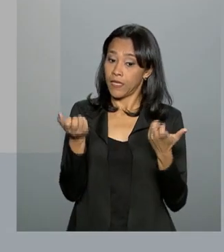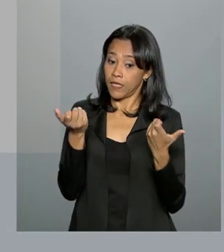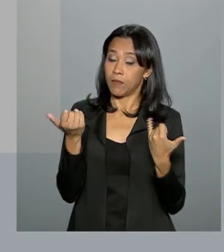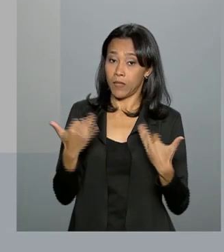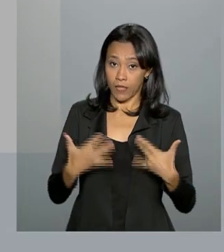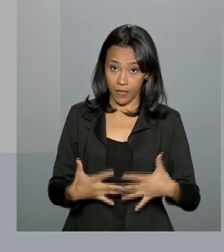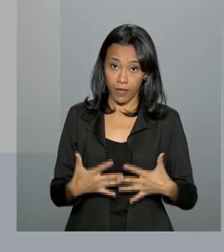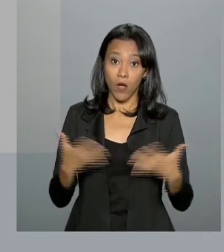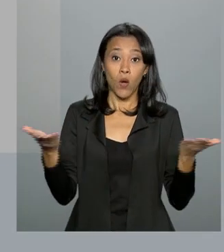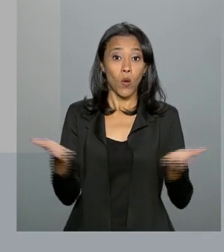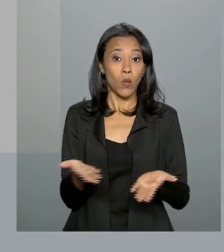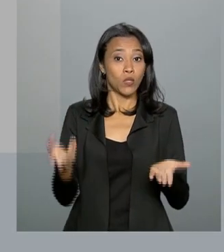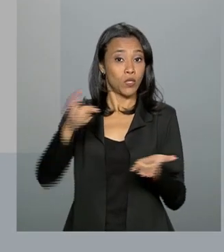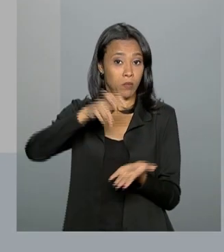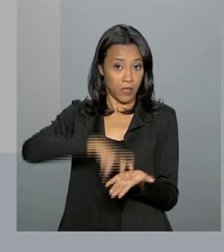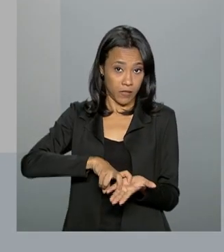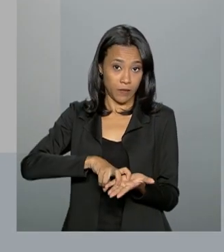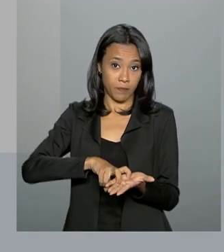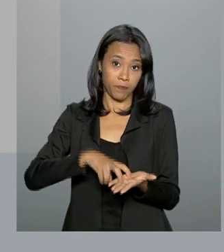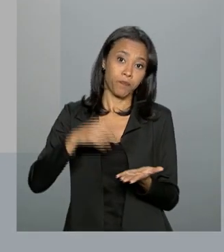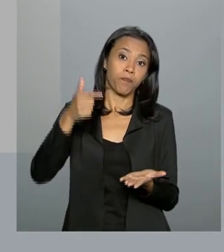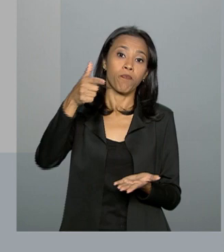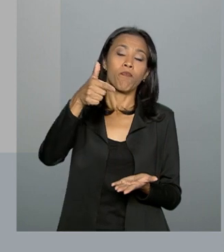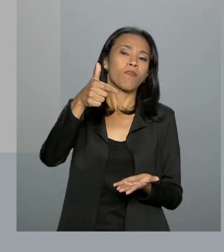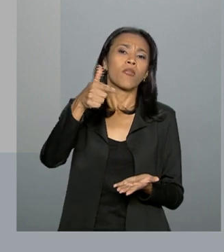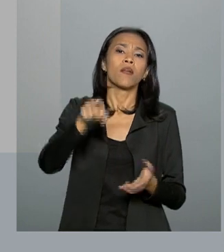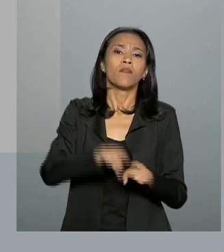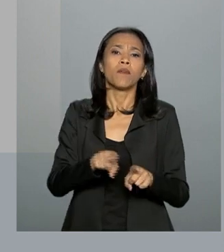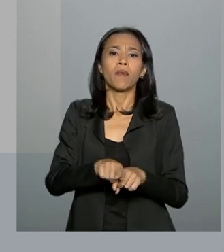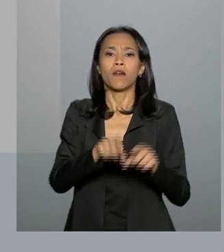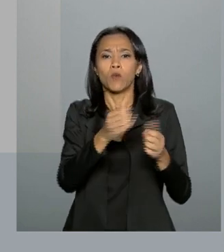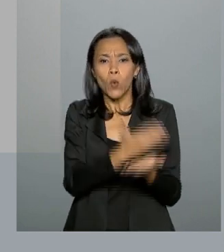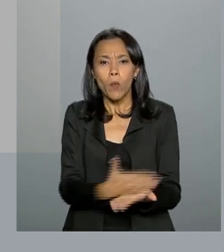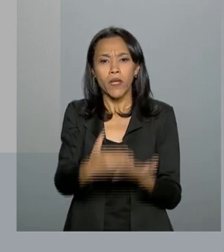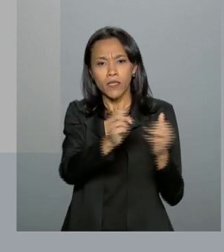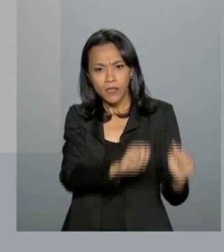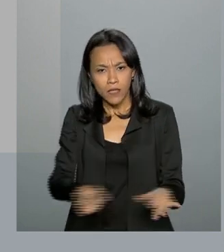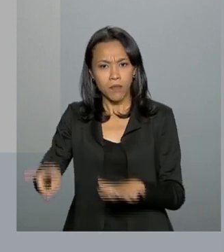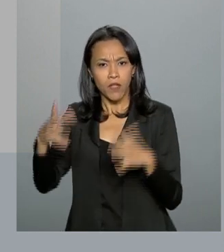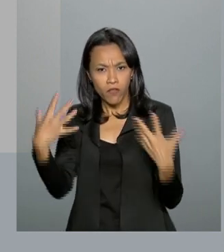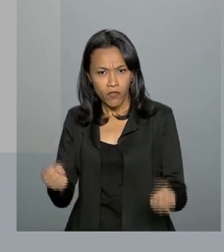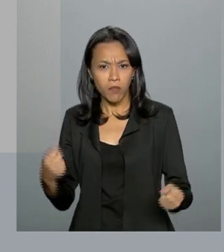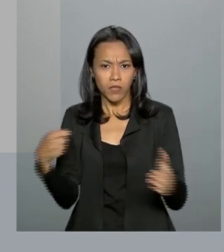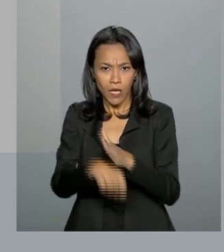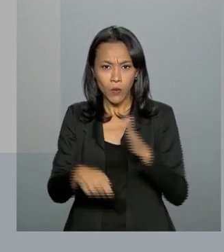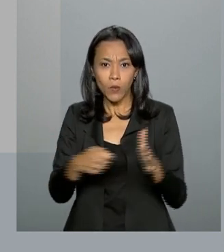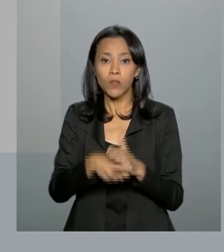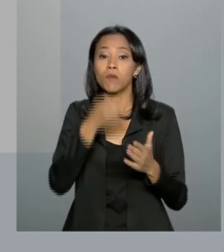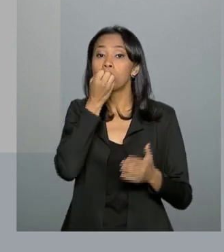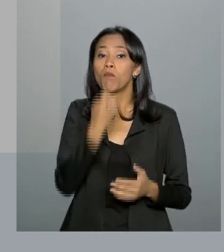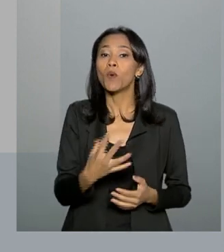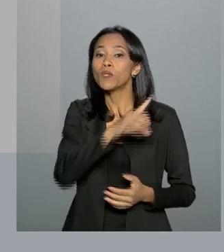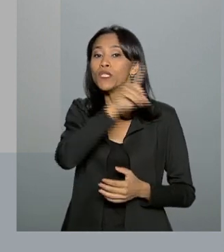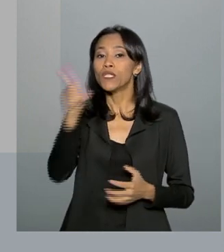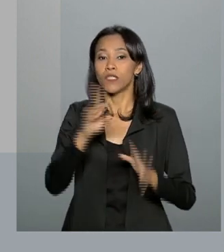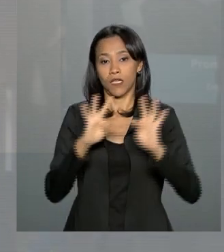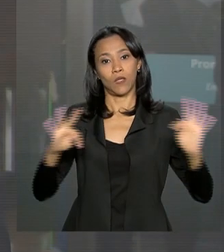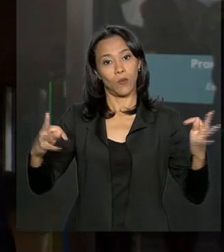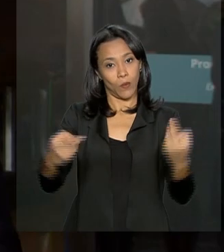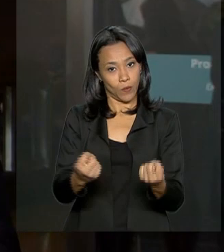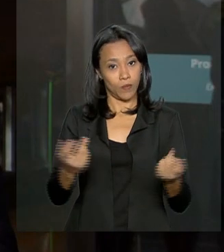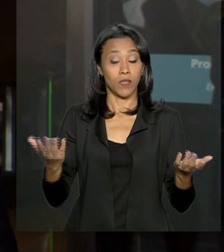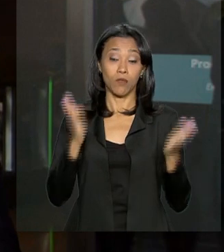mensagem. Hoje pela manhã, mais um início de semana. Vamos à luta. Um bom dia a todos. O presidente